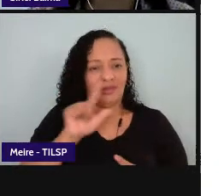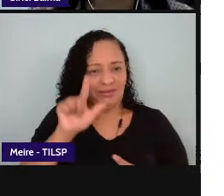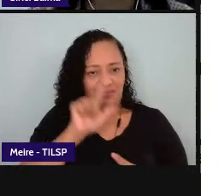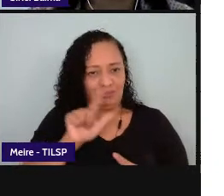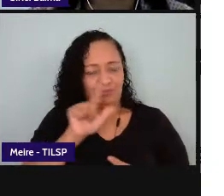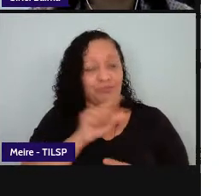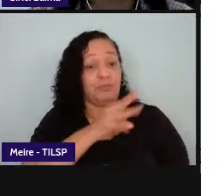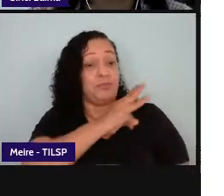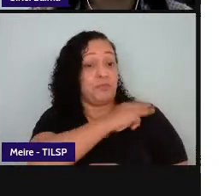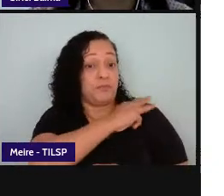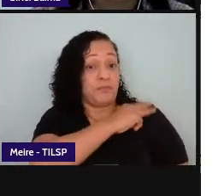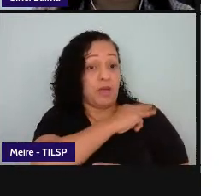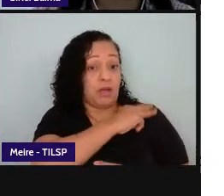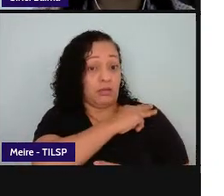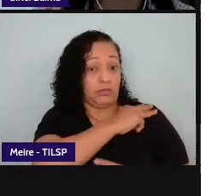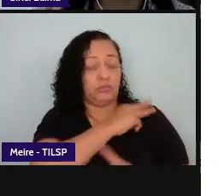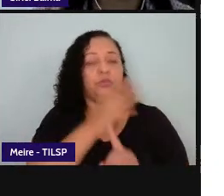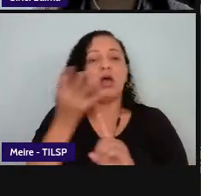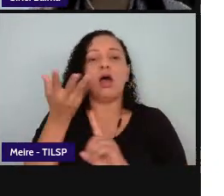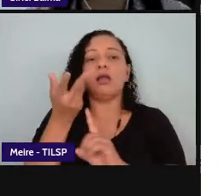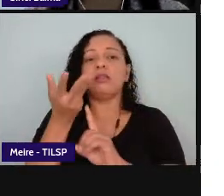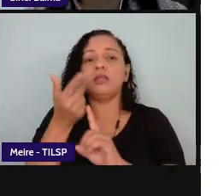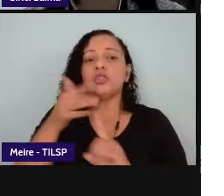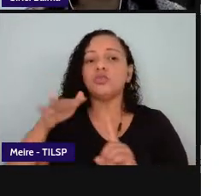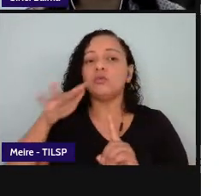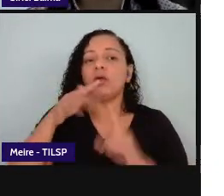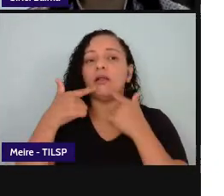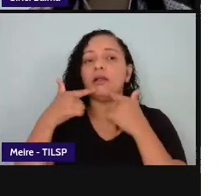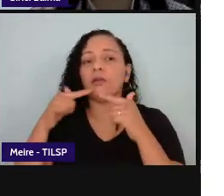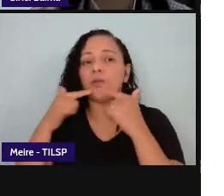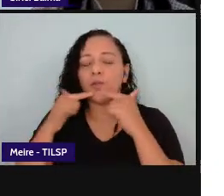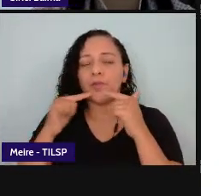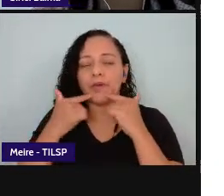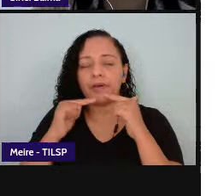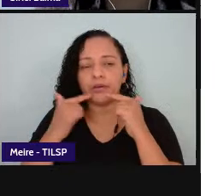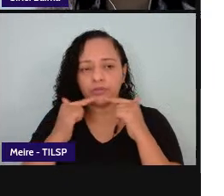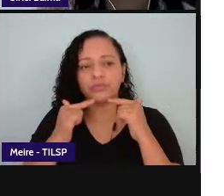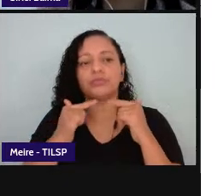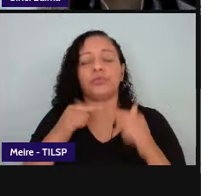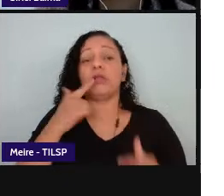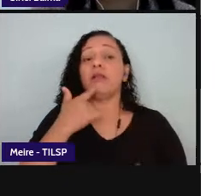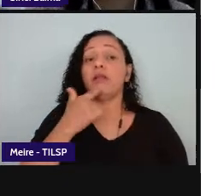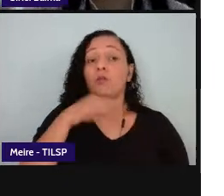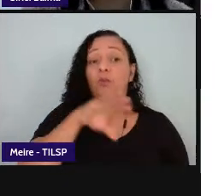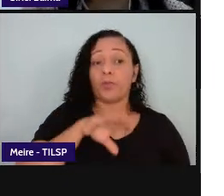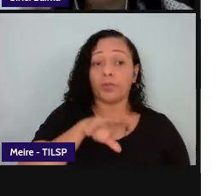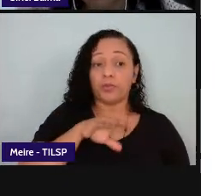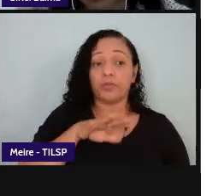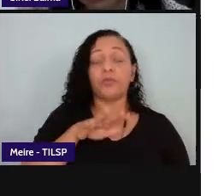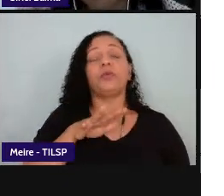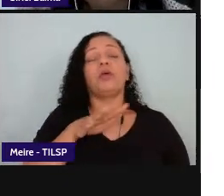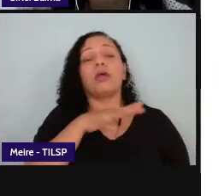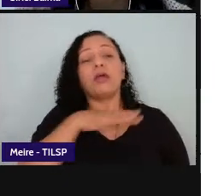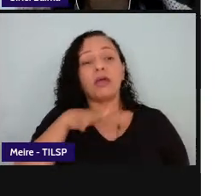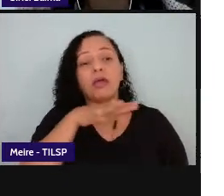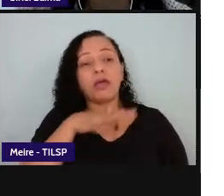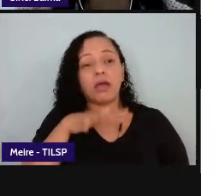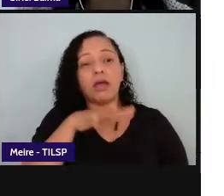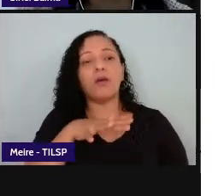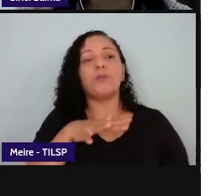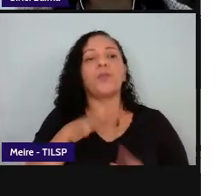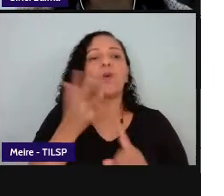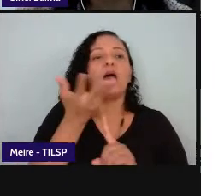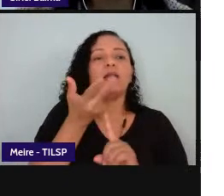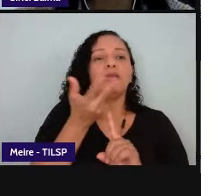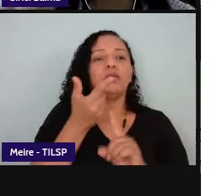ensino médio campo artístico para a área de linguagens e para o componente língua portuguesa campo artístico literário o a